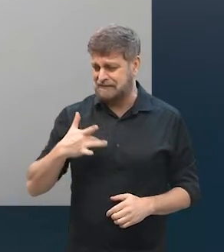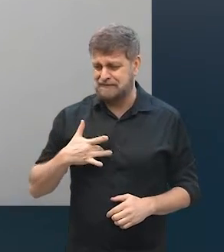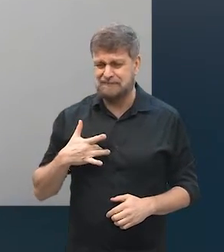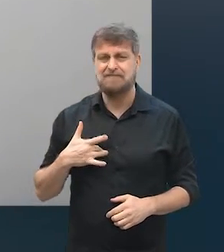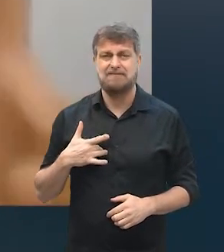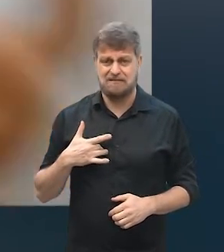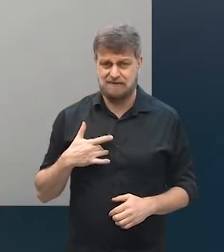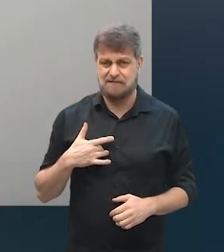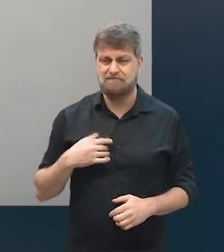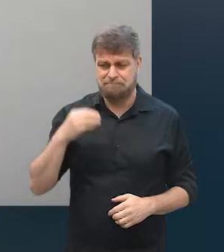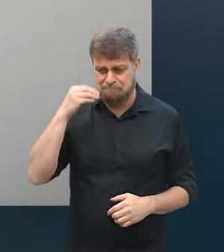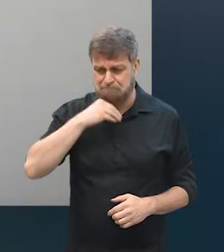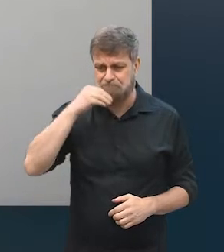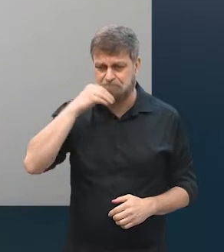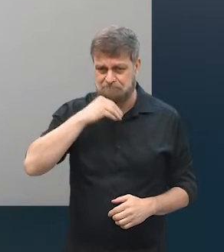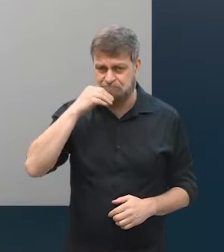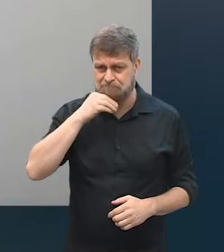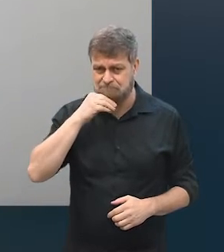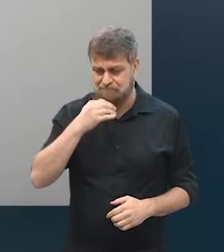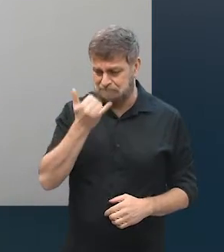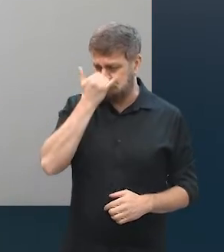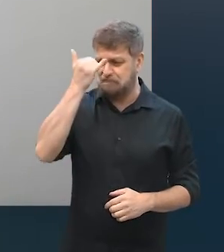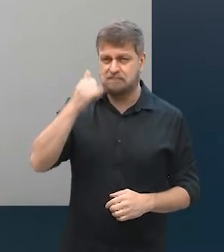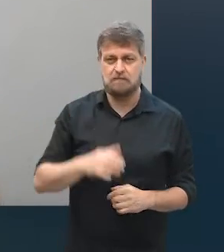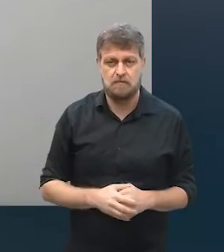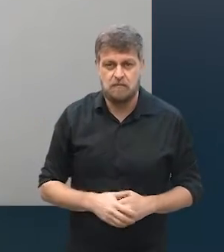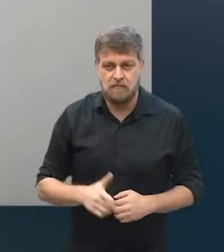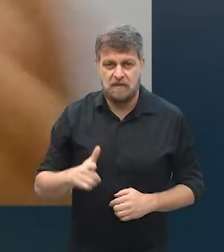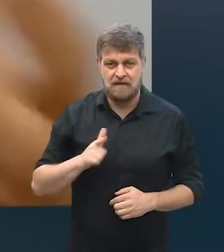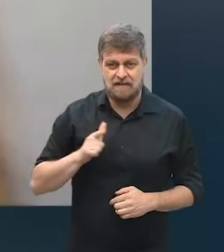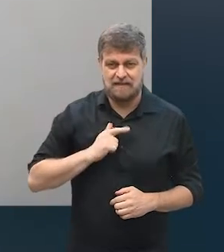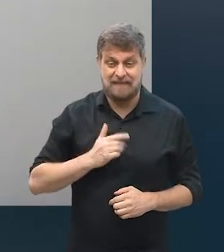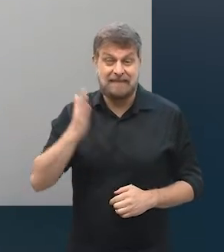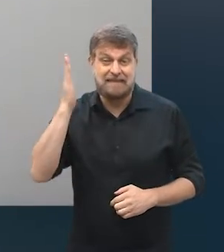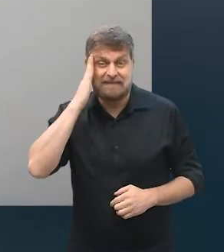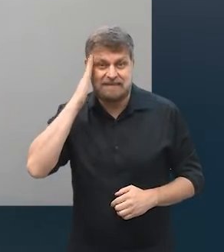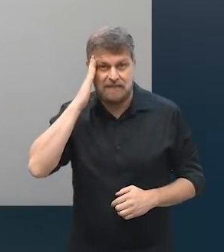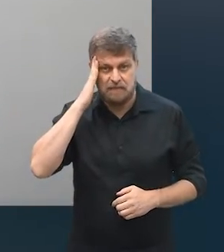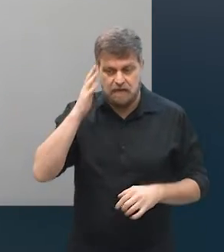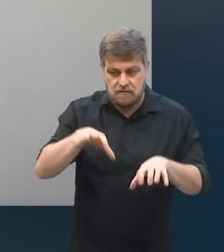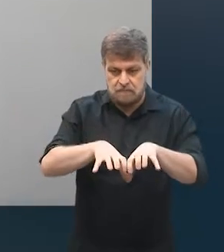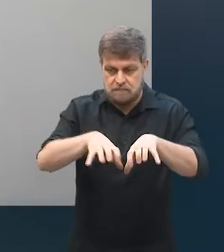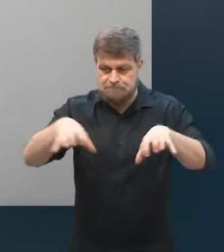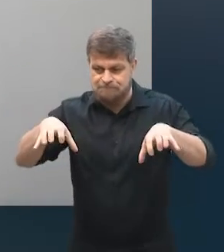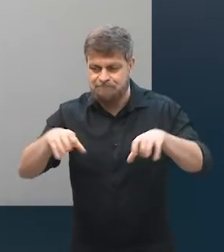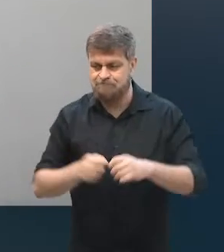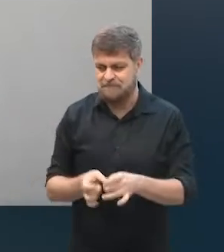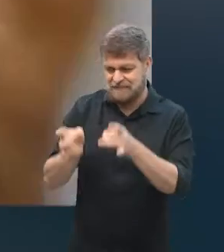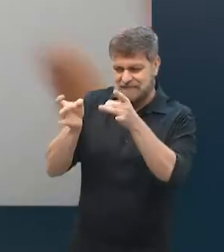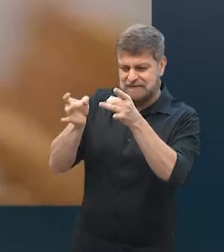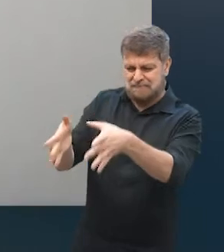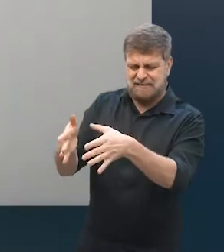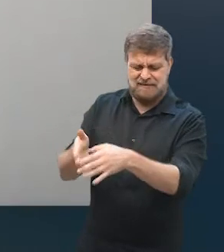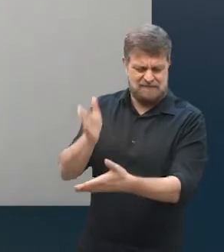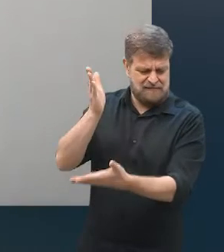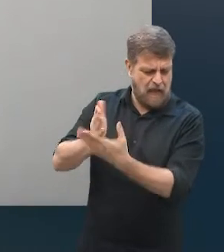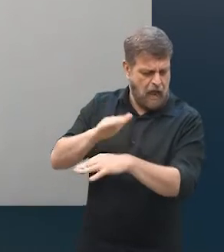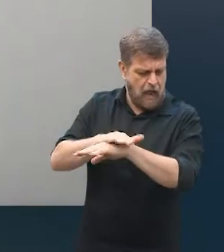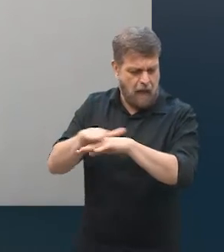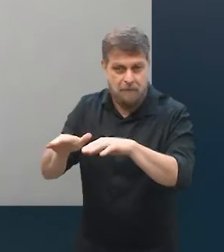da pessoa. Então, é claro que essa situação de trade-off, então, abrir mão de alguma coisa para